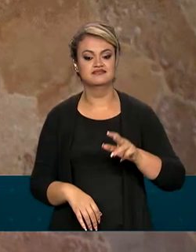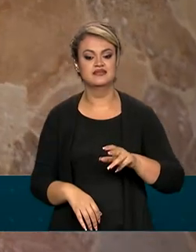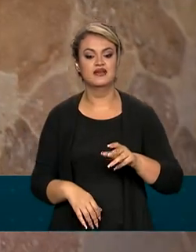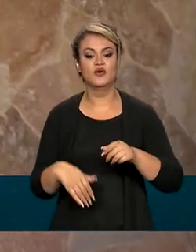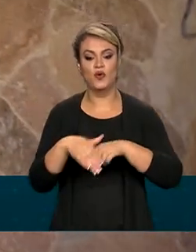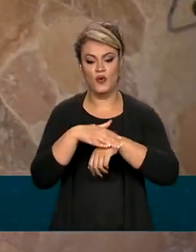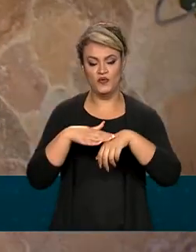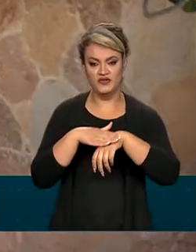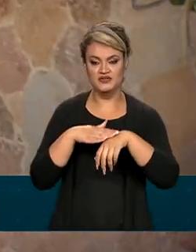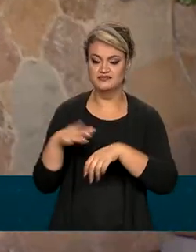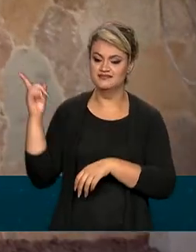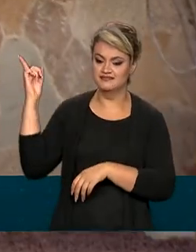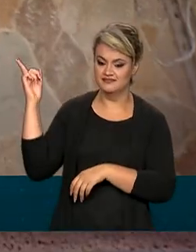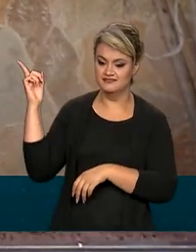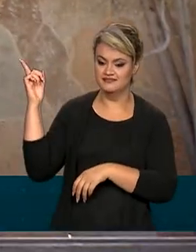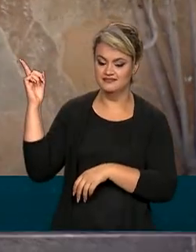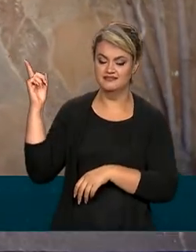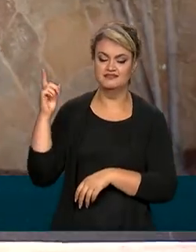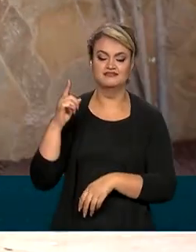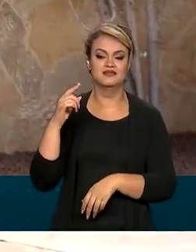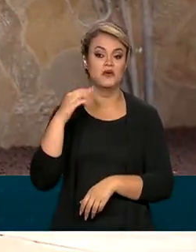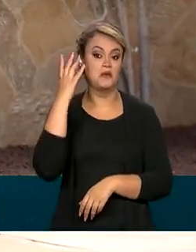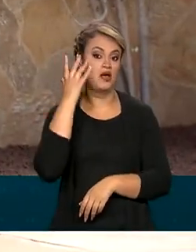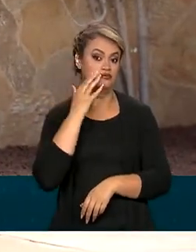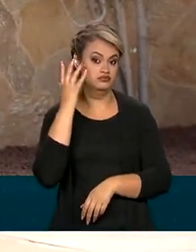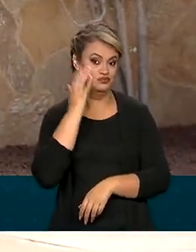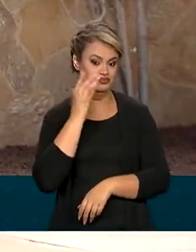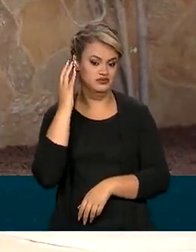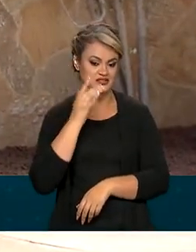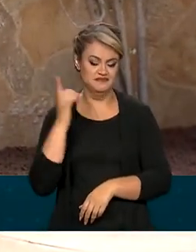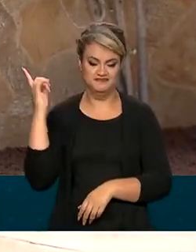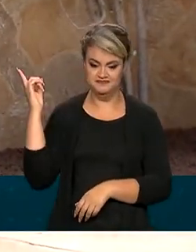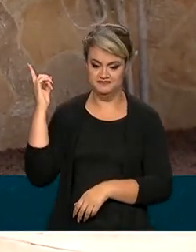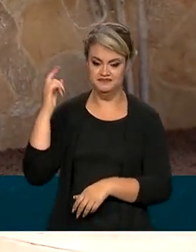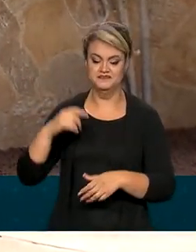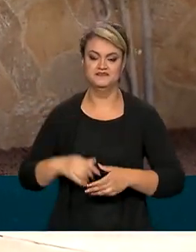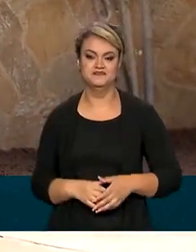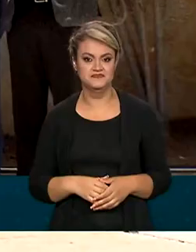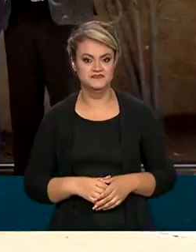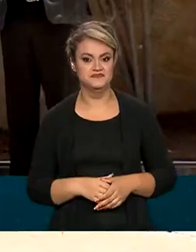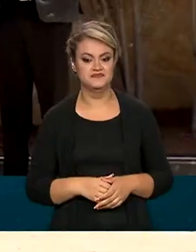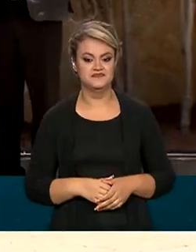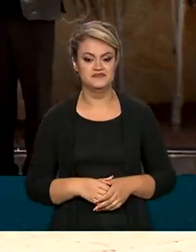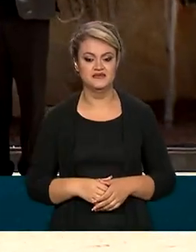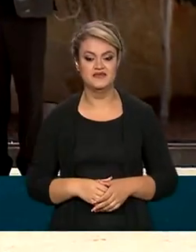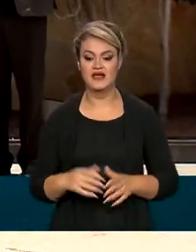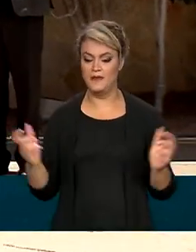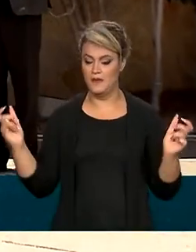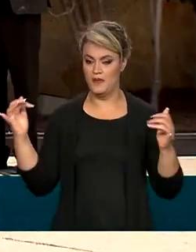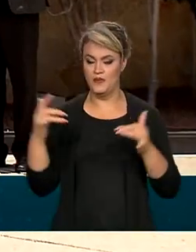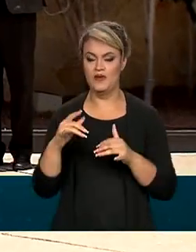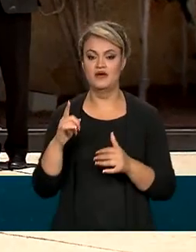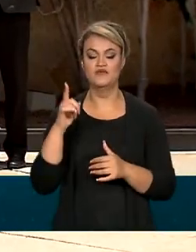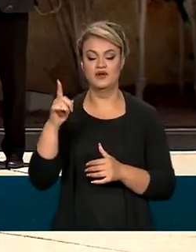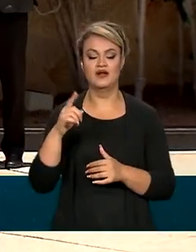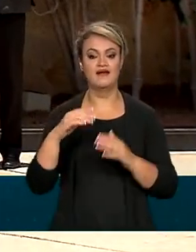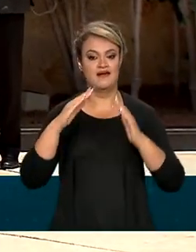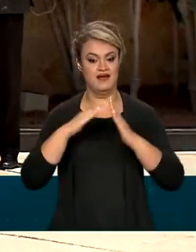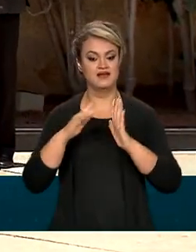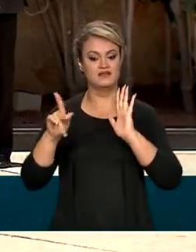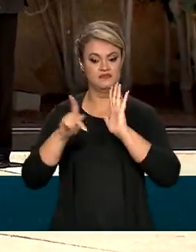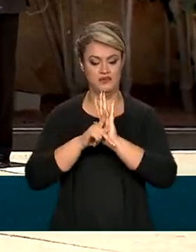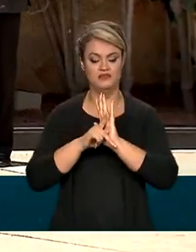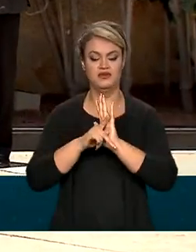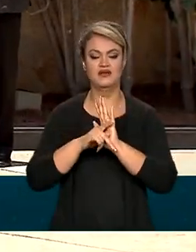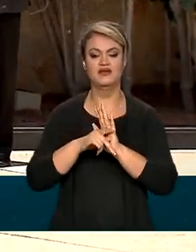começou o dia se reunindo com o presidente da Câmara dos Deputados, Arthur Lira. O encontro, que ocorreu na residência oficial